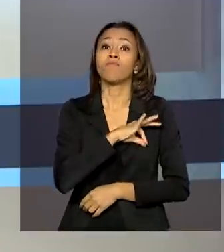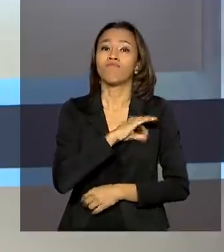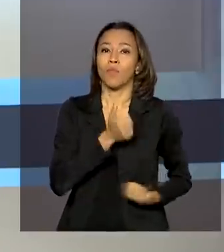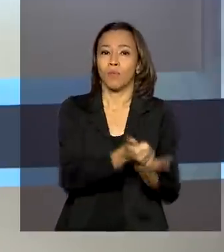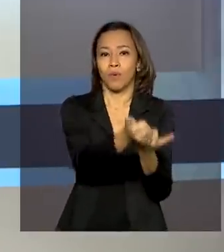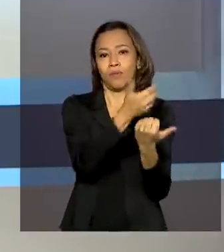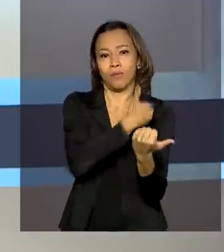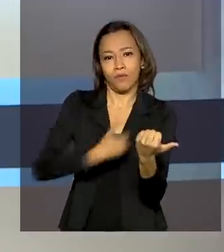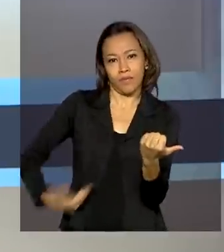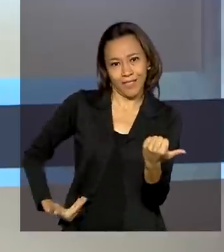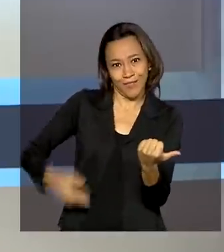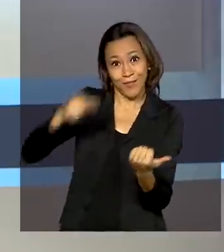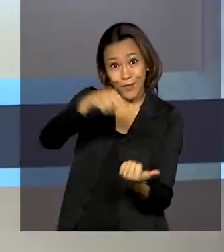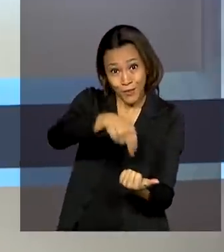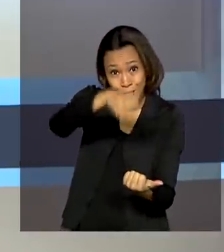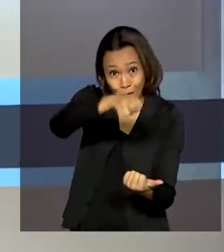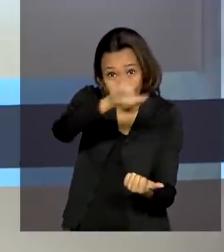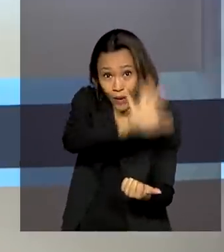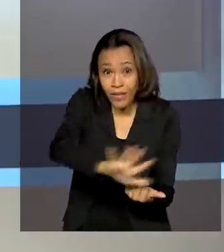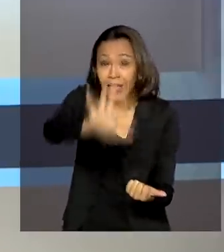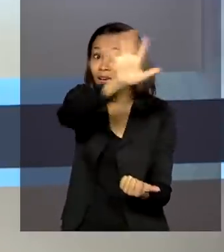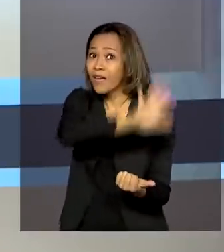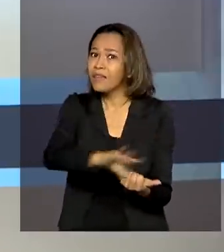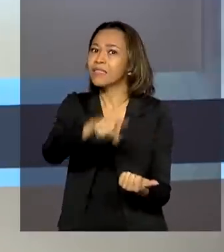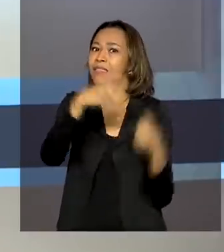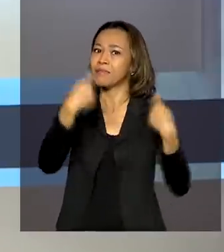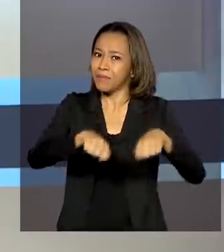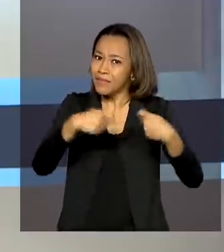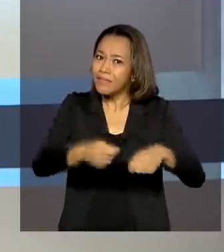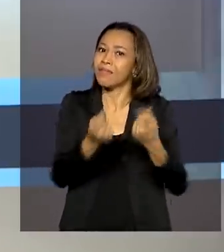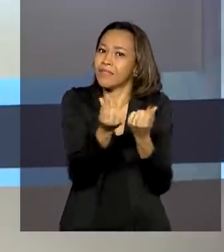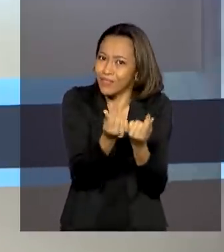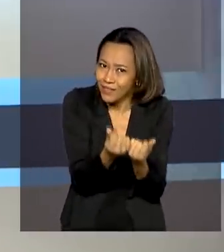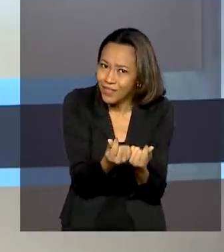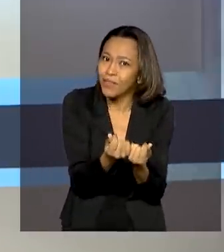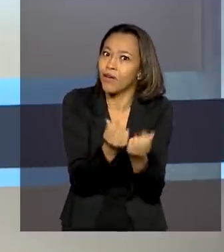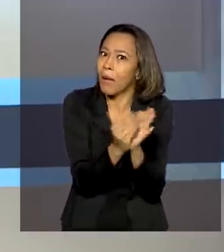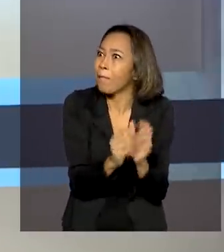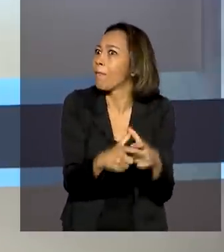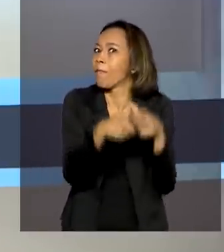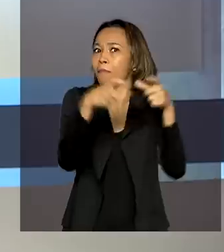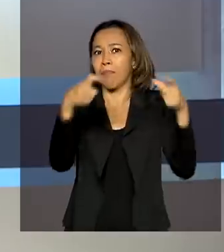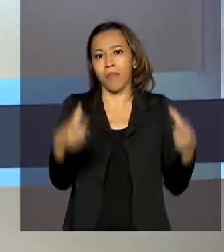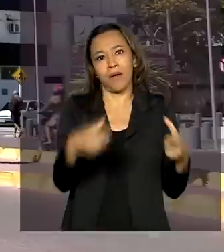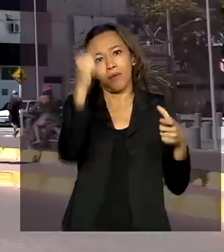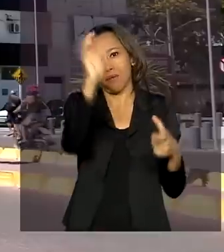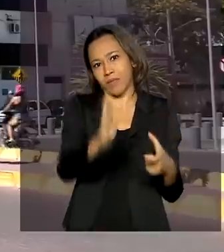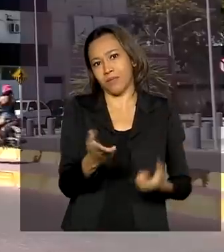No Nordeste, a proporção de famílias vivendo apenas com essa ajuda foi a maior do país.